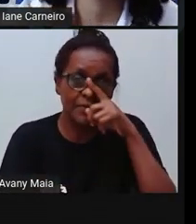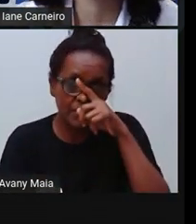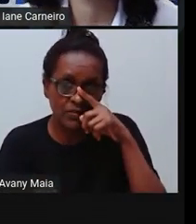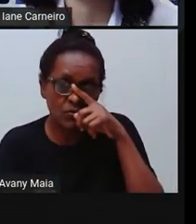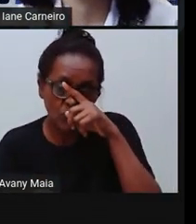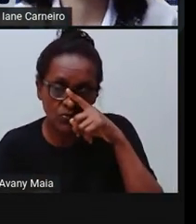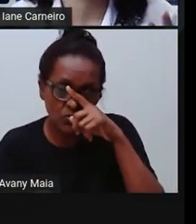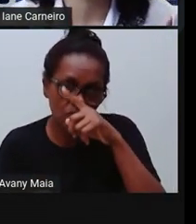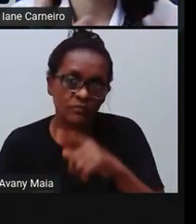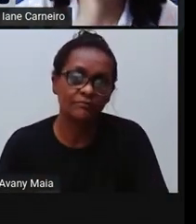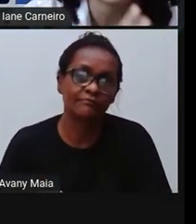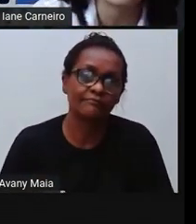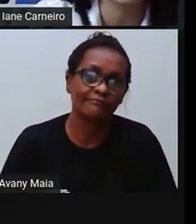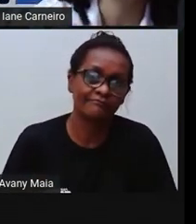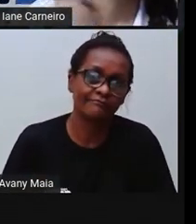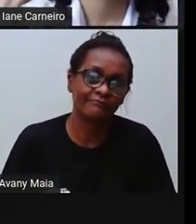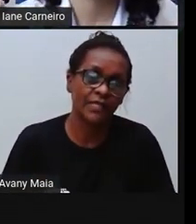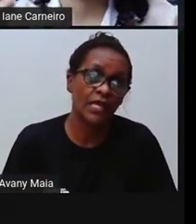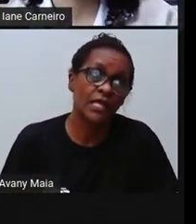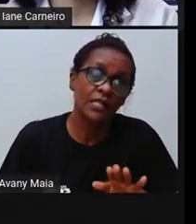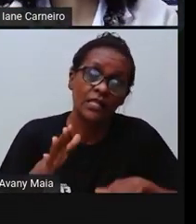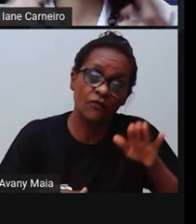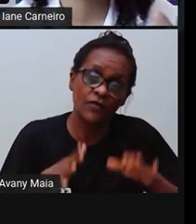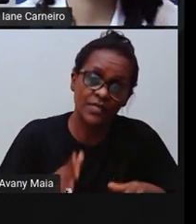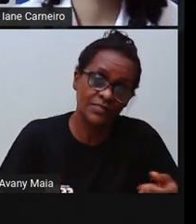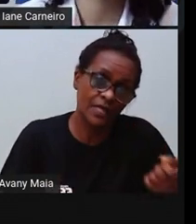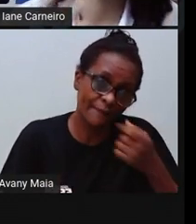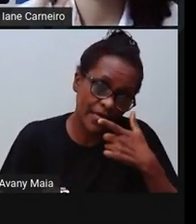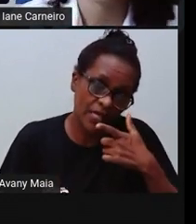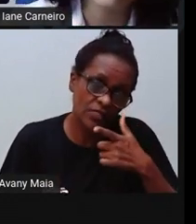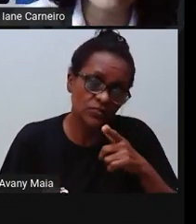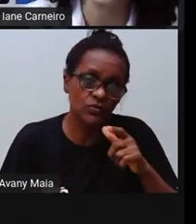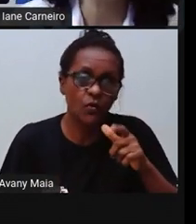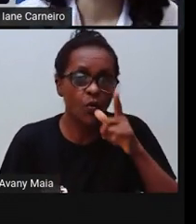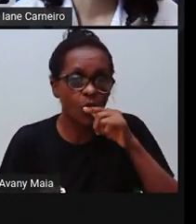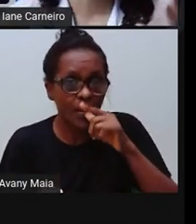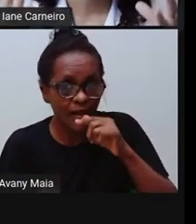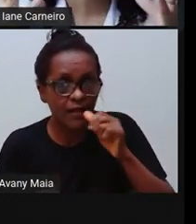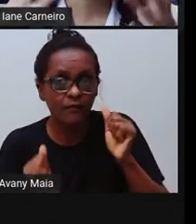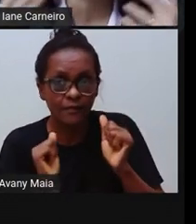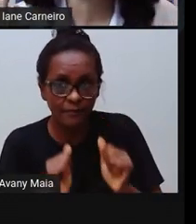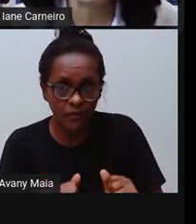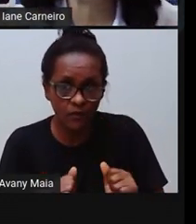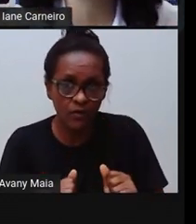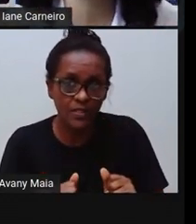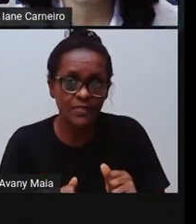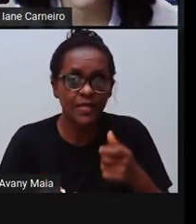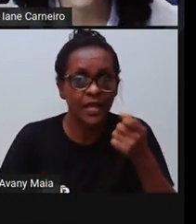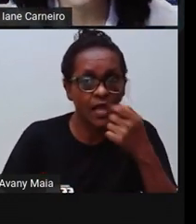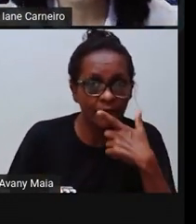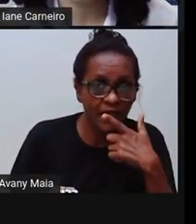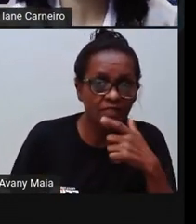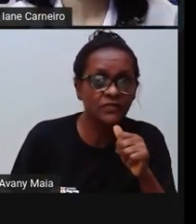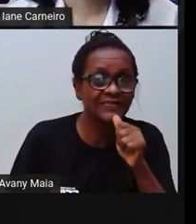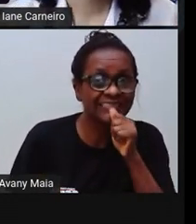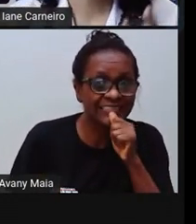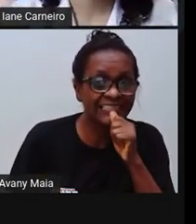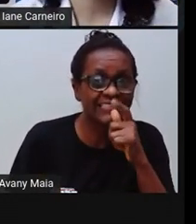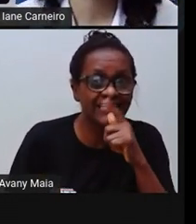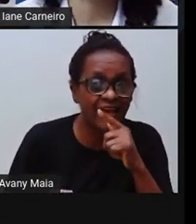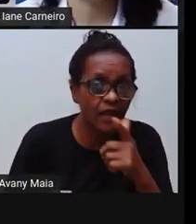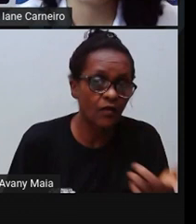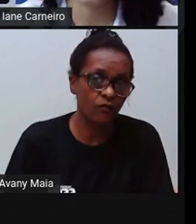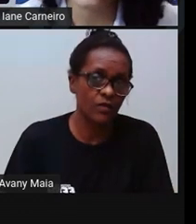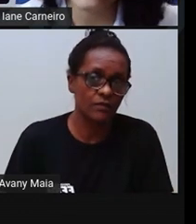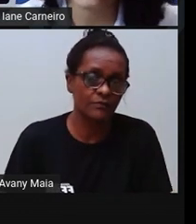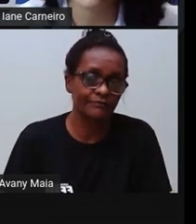né? Tem remédio que você só pode tomar com água. Tem remédio que você não pode só tomar com água. Então, quem é que vai saber, né? Como